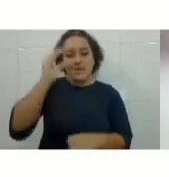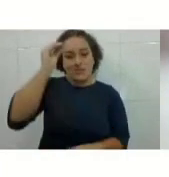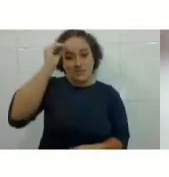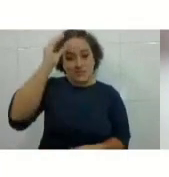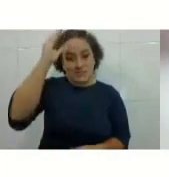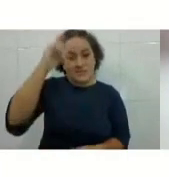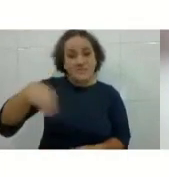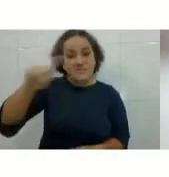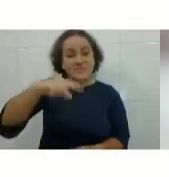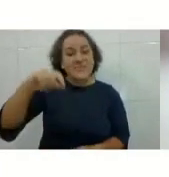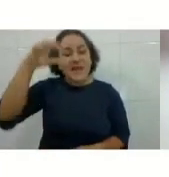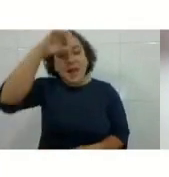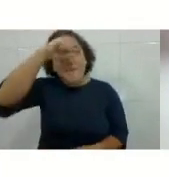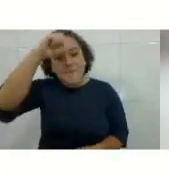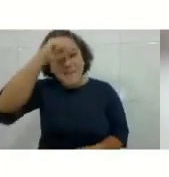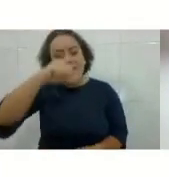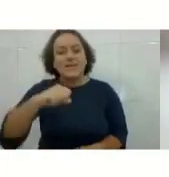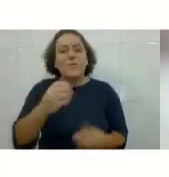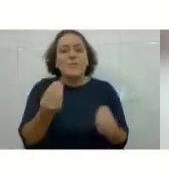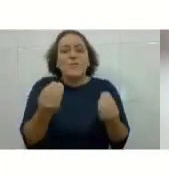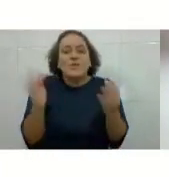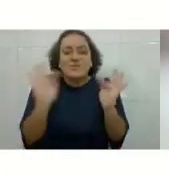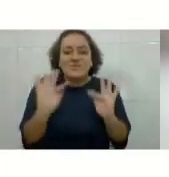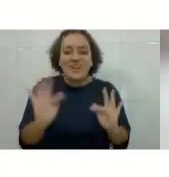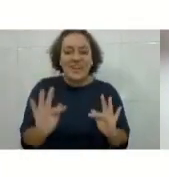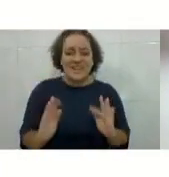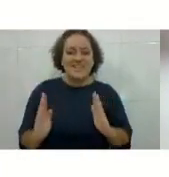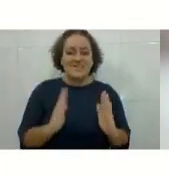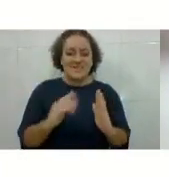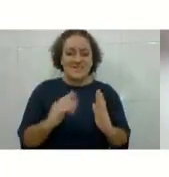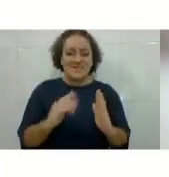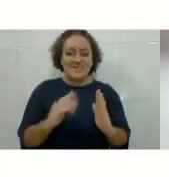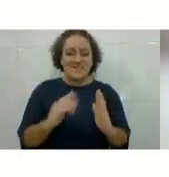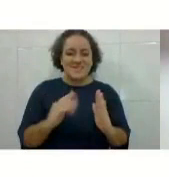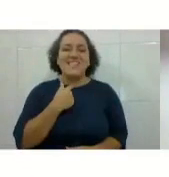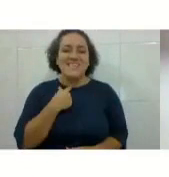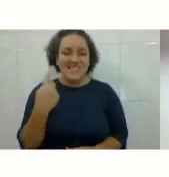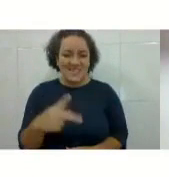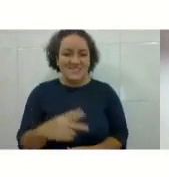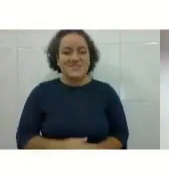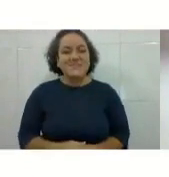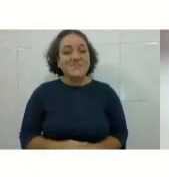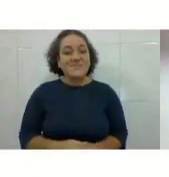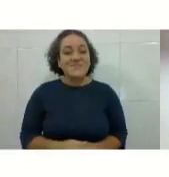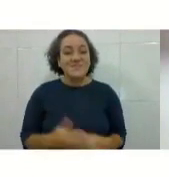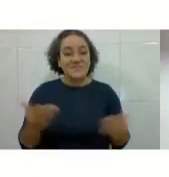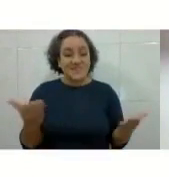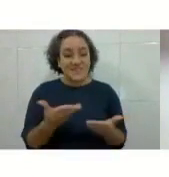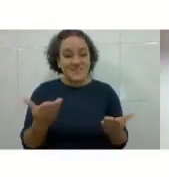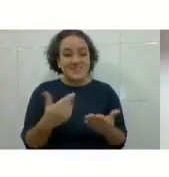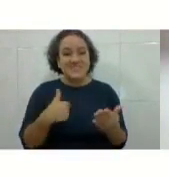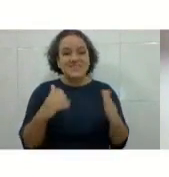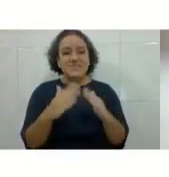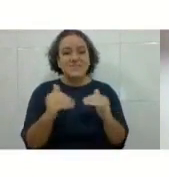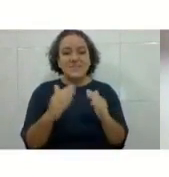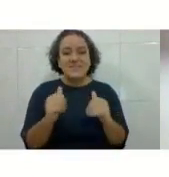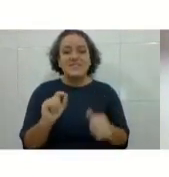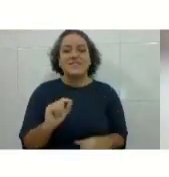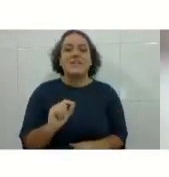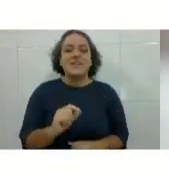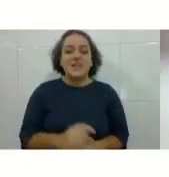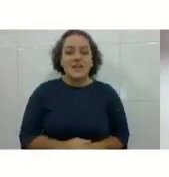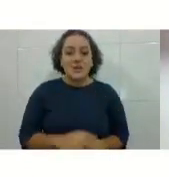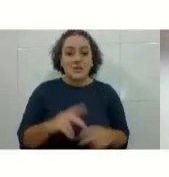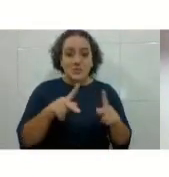muito e sejam muito felizes aqui conosco. Esse é o nosso desejo. Eu vou agora pedir para que os